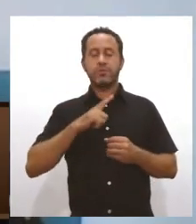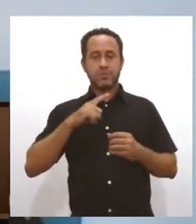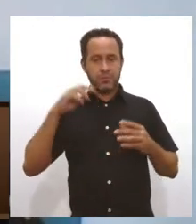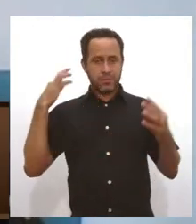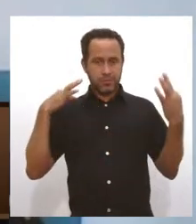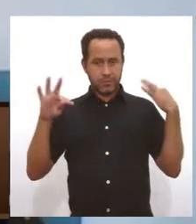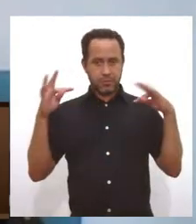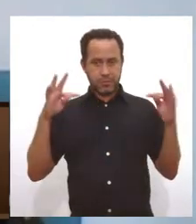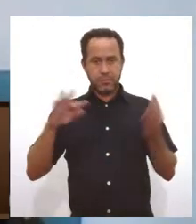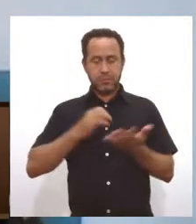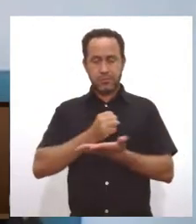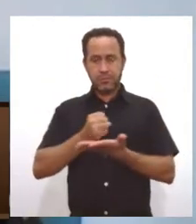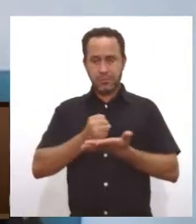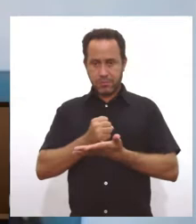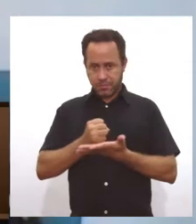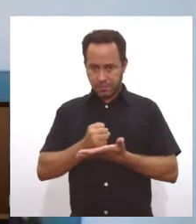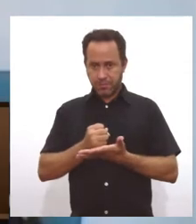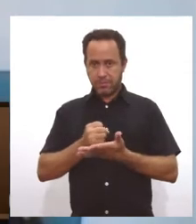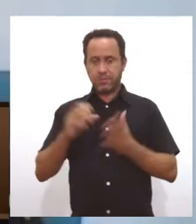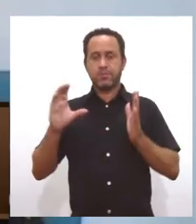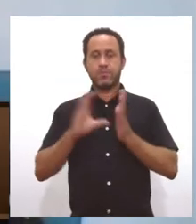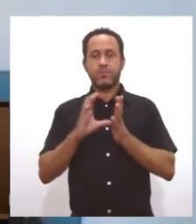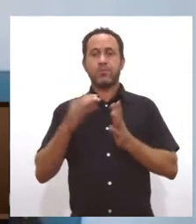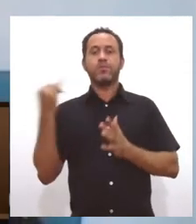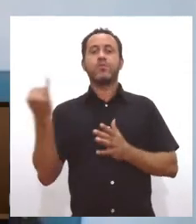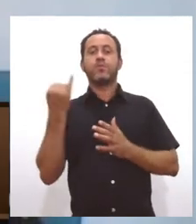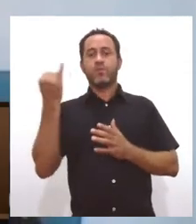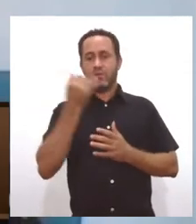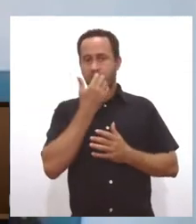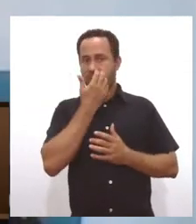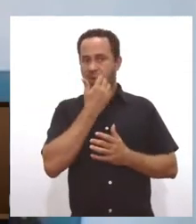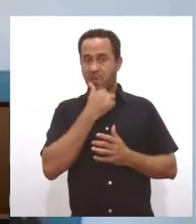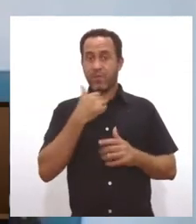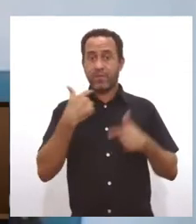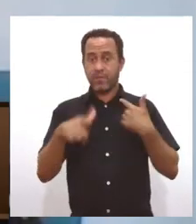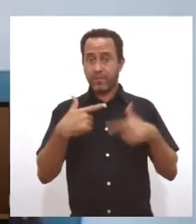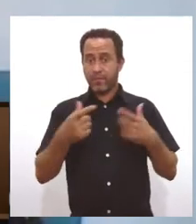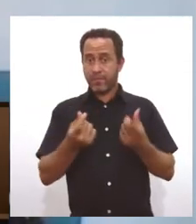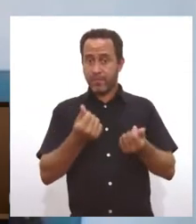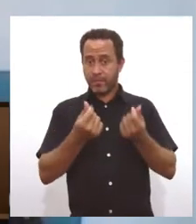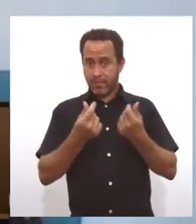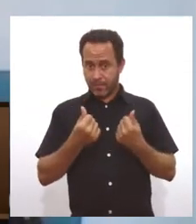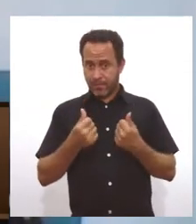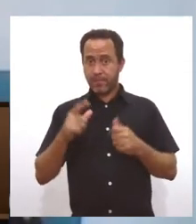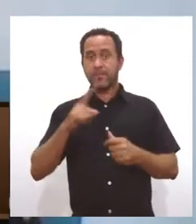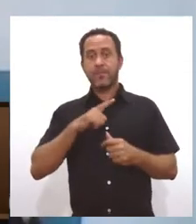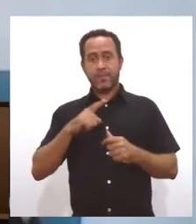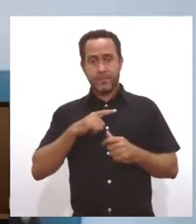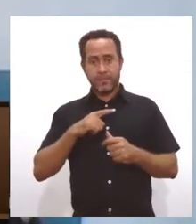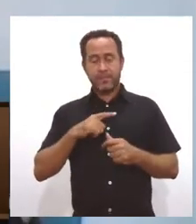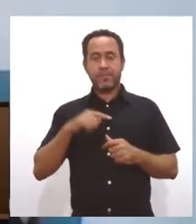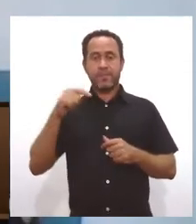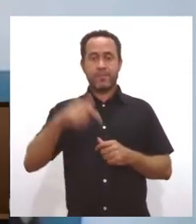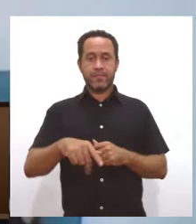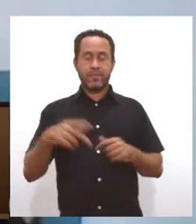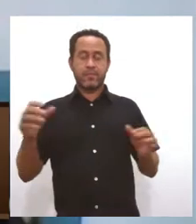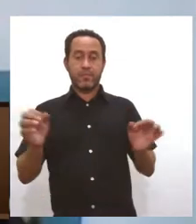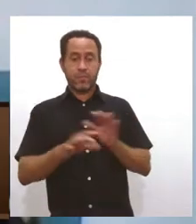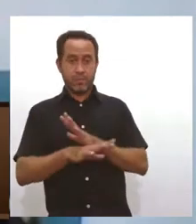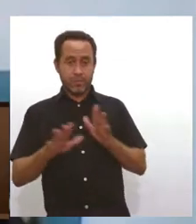ecológica comunitária, isso é muito bacana, gera renda, gera ocupação e termina